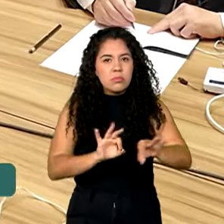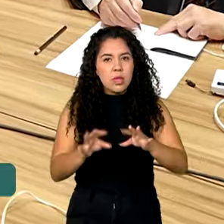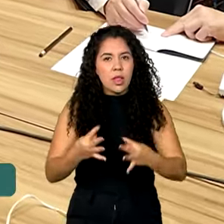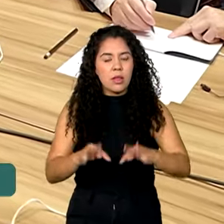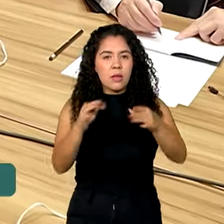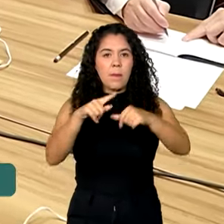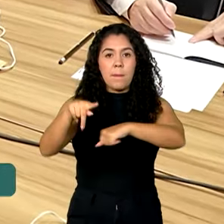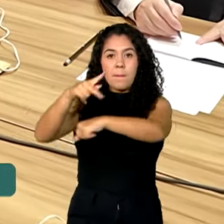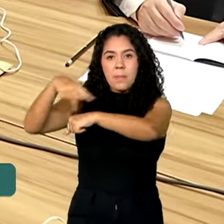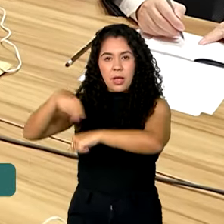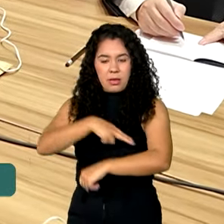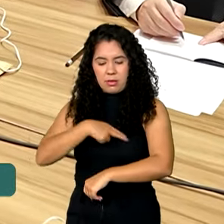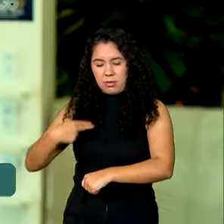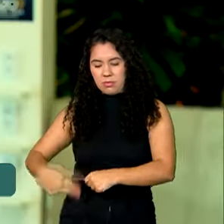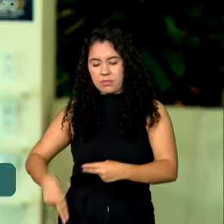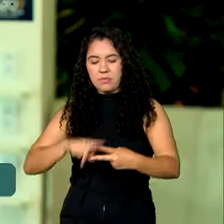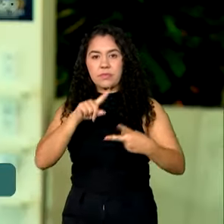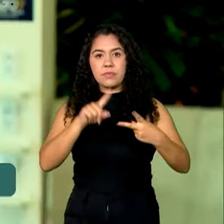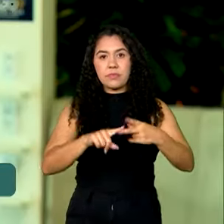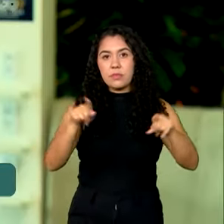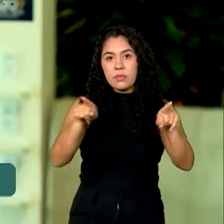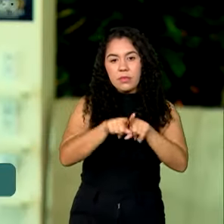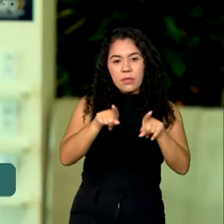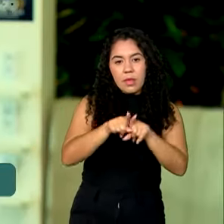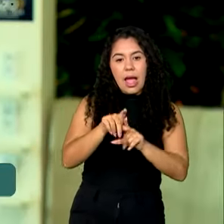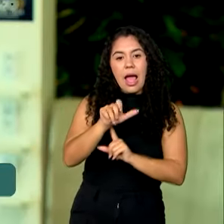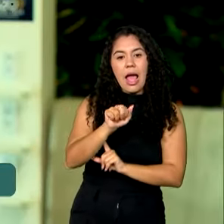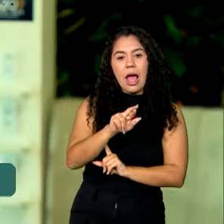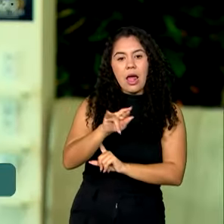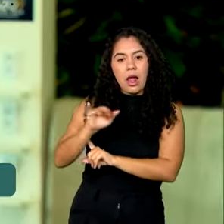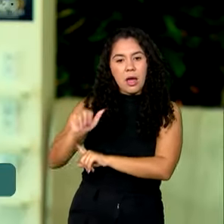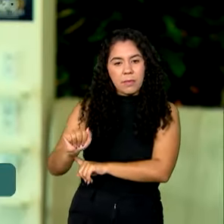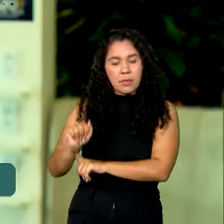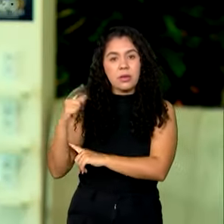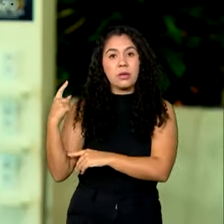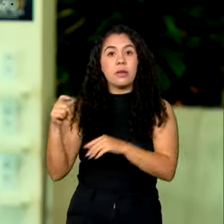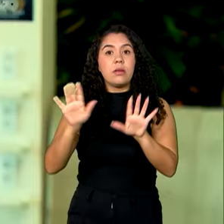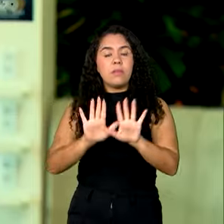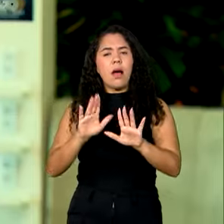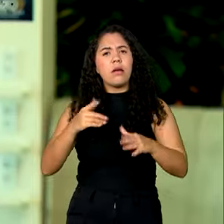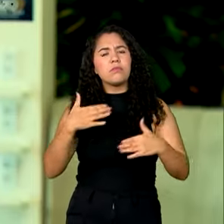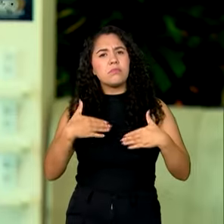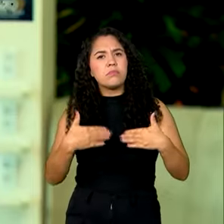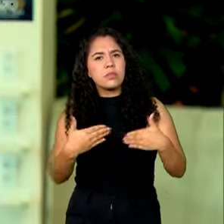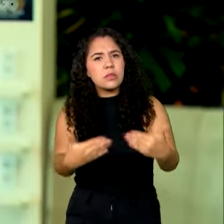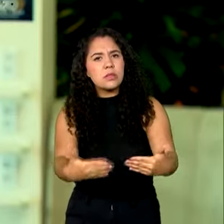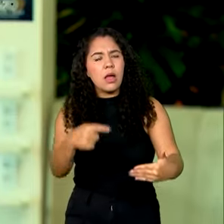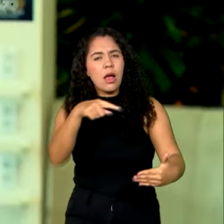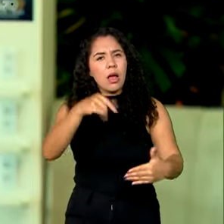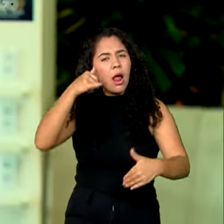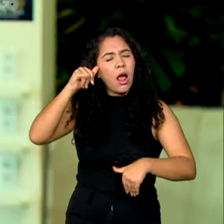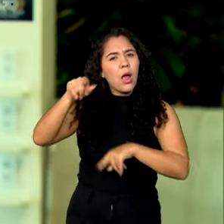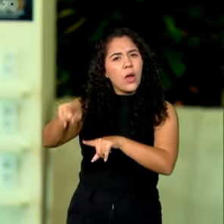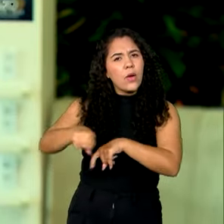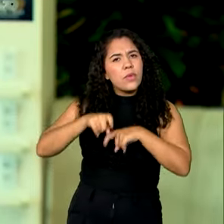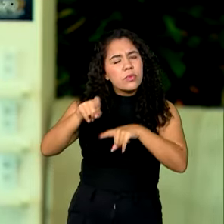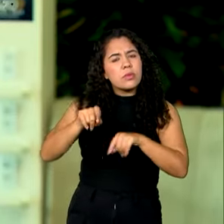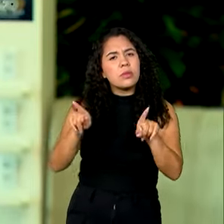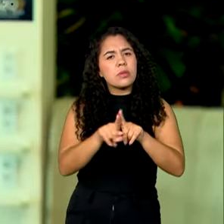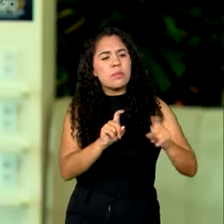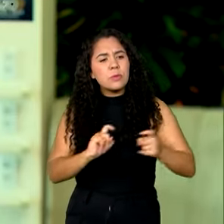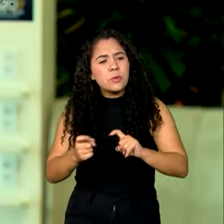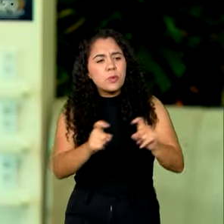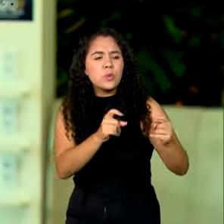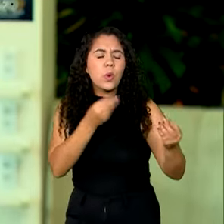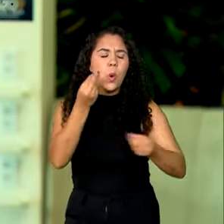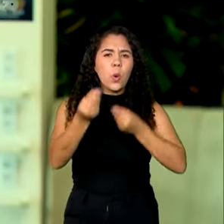como China e Arábia Saudita. Durante o evento, o Ministério da Agricultura também discutiu as consequências das queimadas que